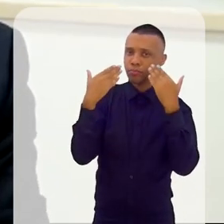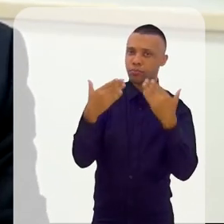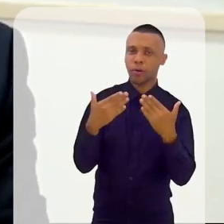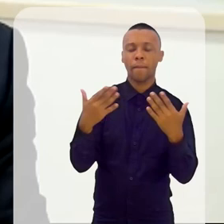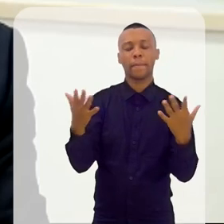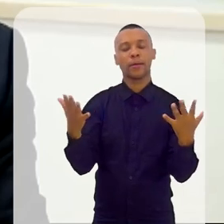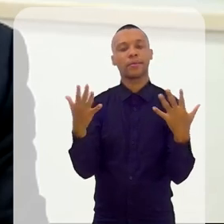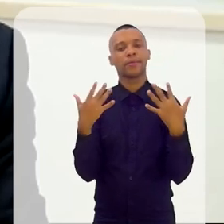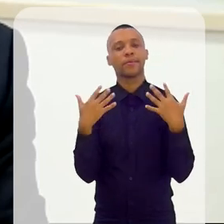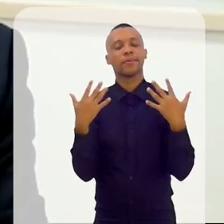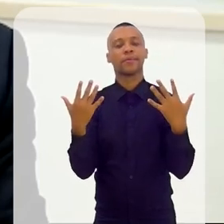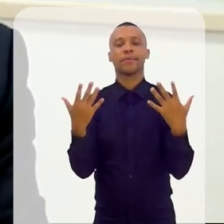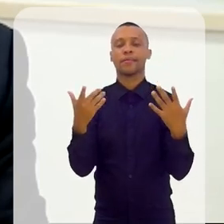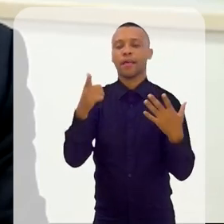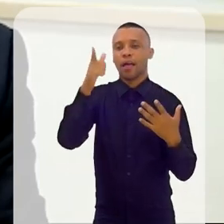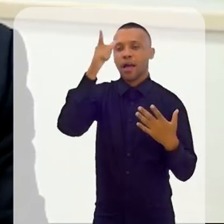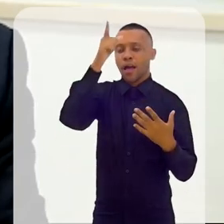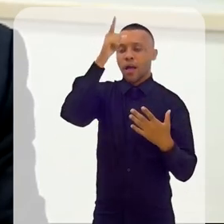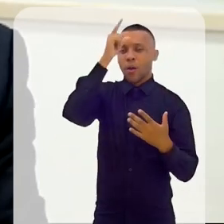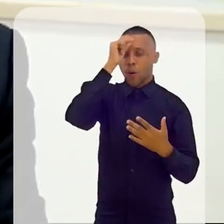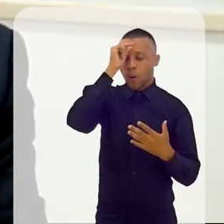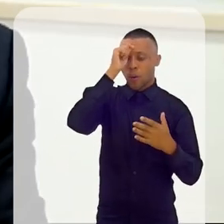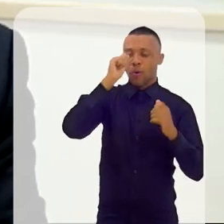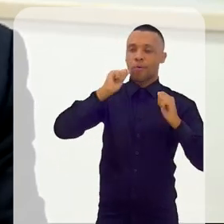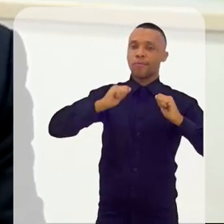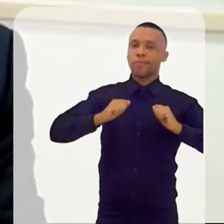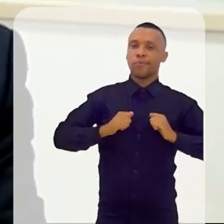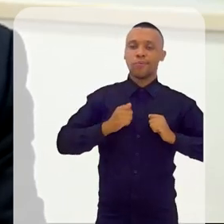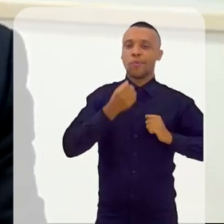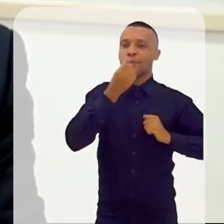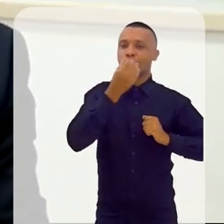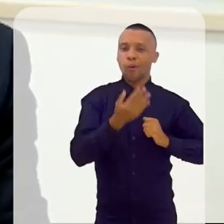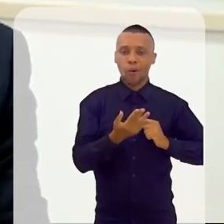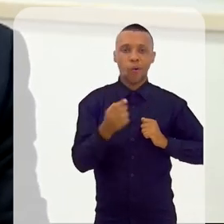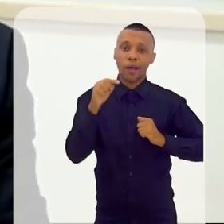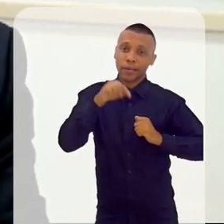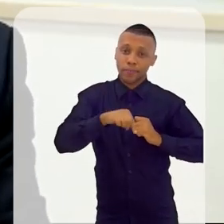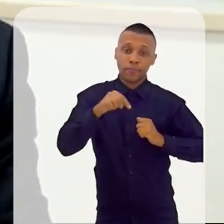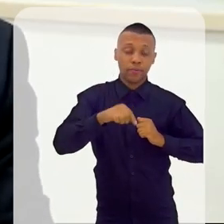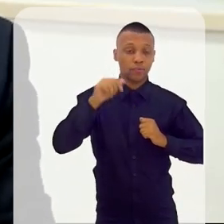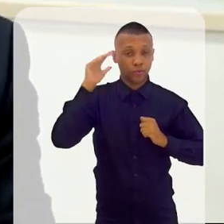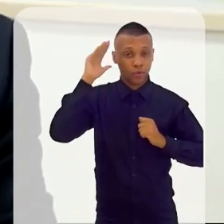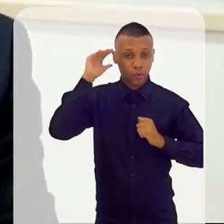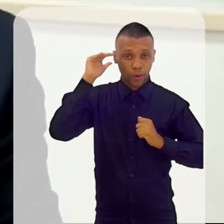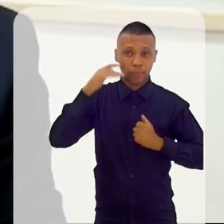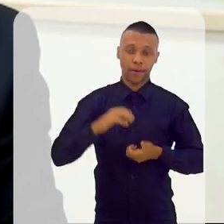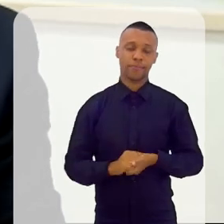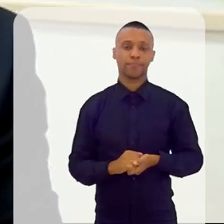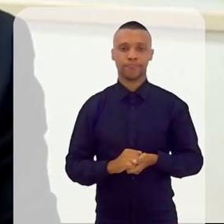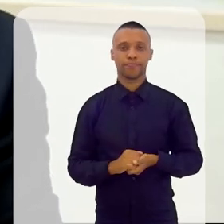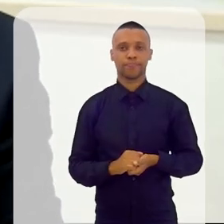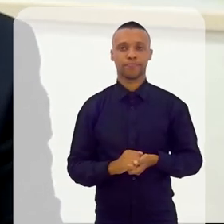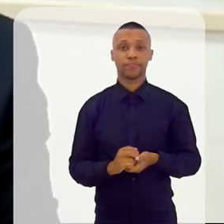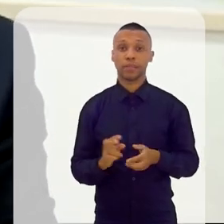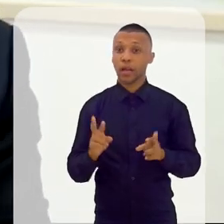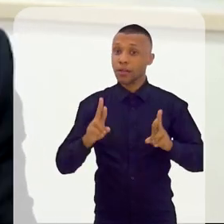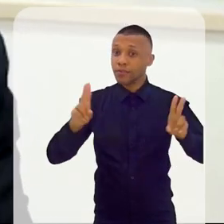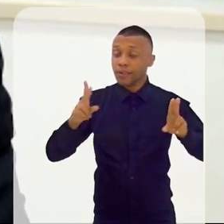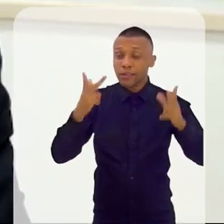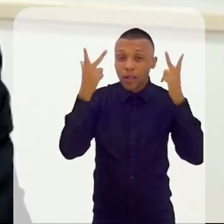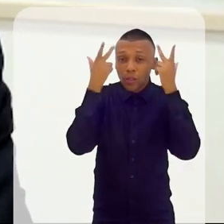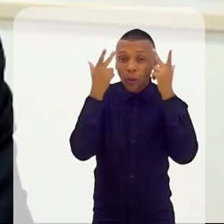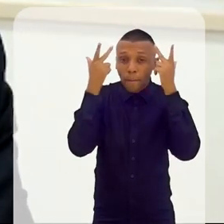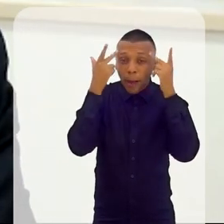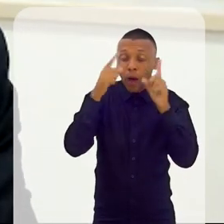extremamente mais fresco, muito mais agradável do que outros prédios aqui mesmo de Cuiabá. A diferença normal